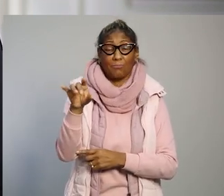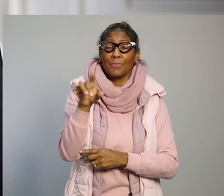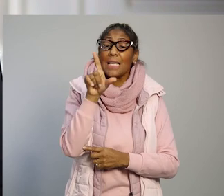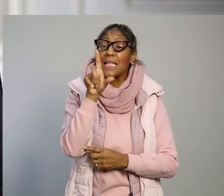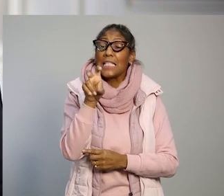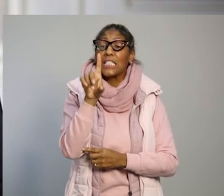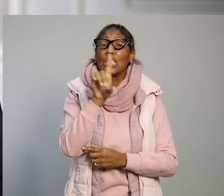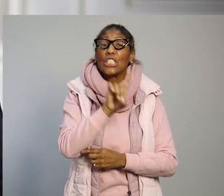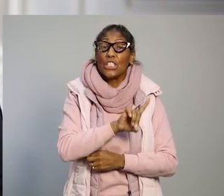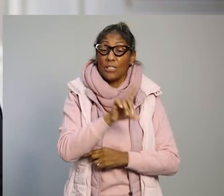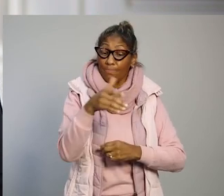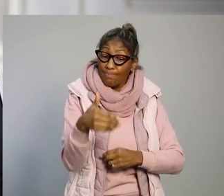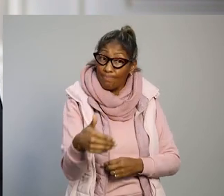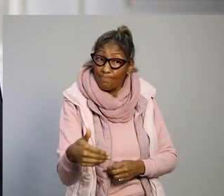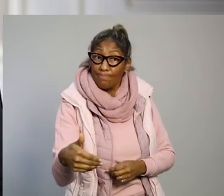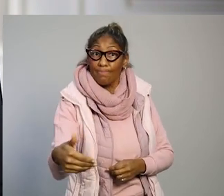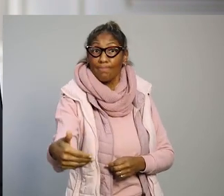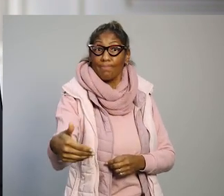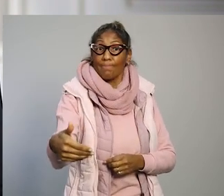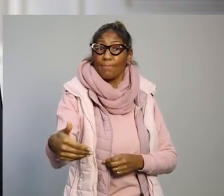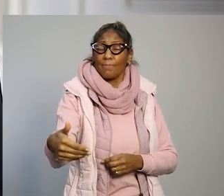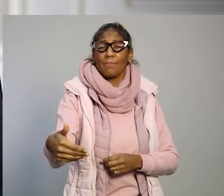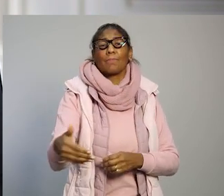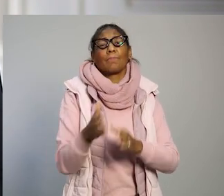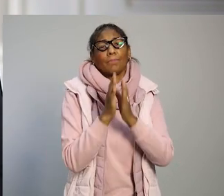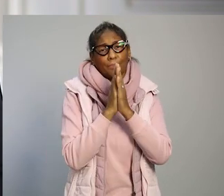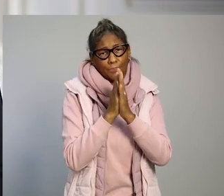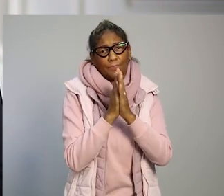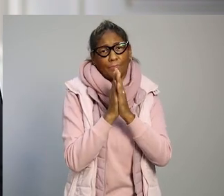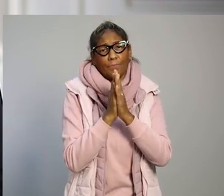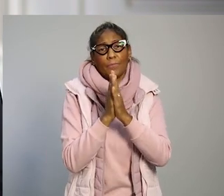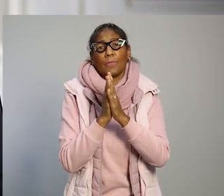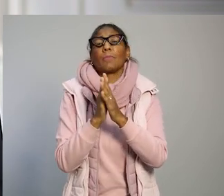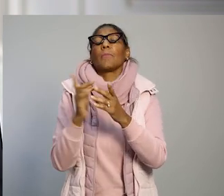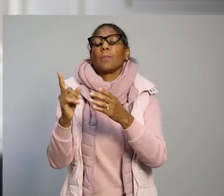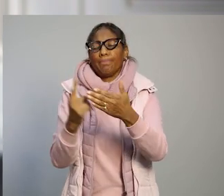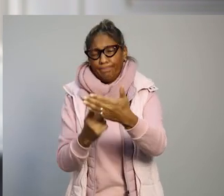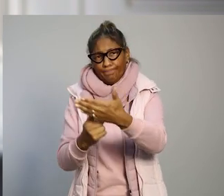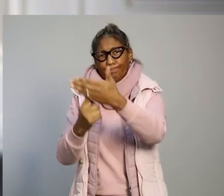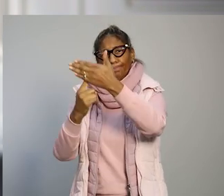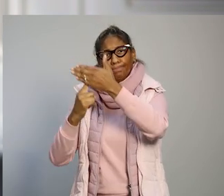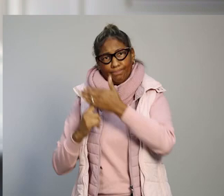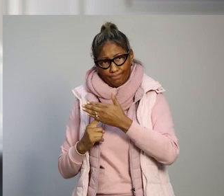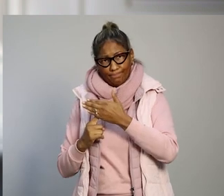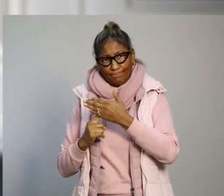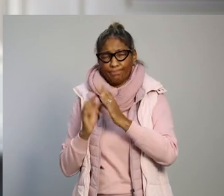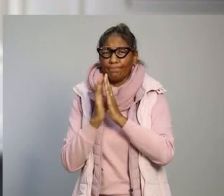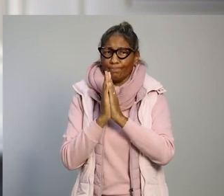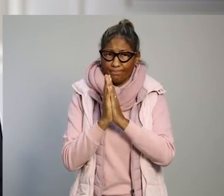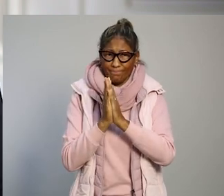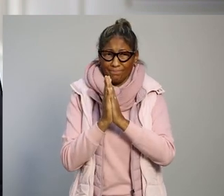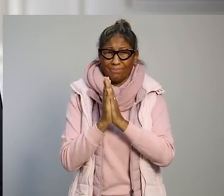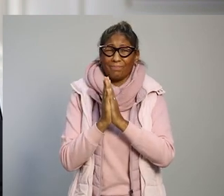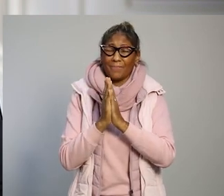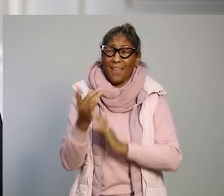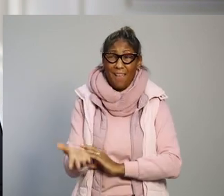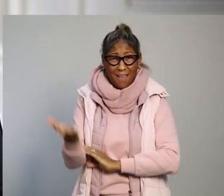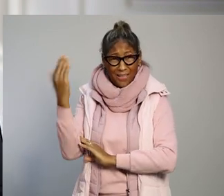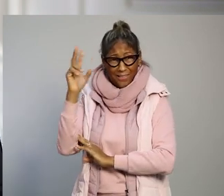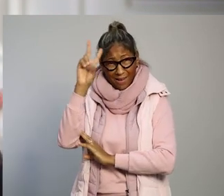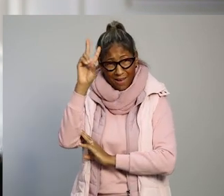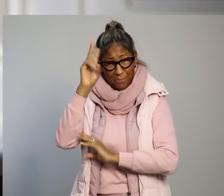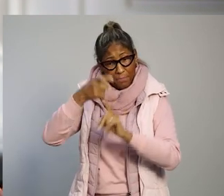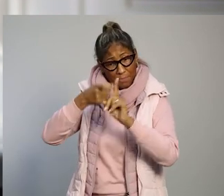que nos próximos 15 dias nós retomemos os níveis de isolamento intenso que nós